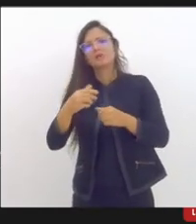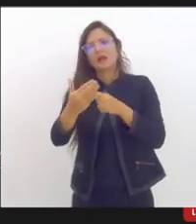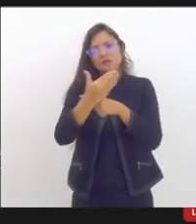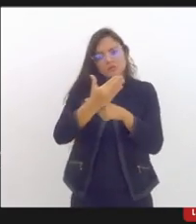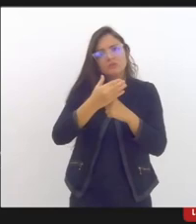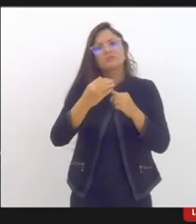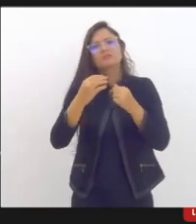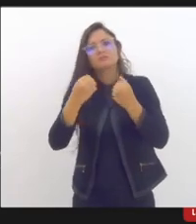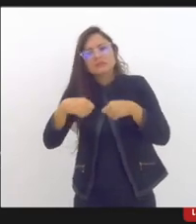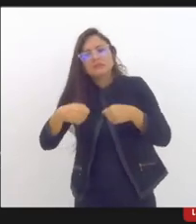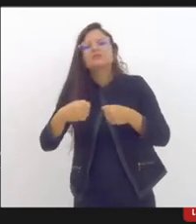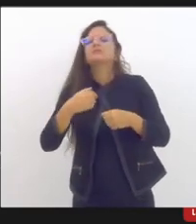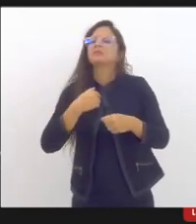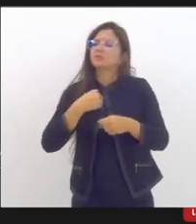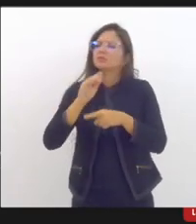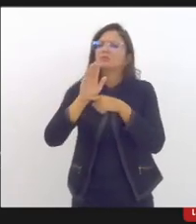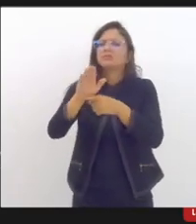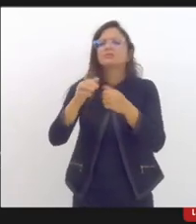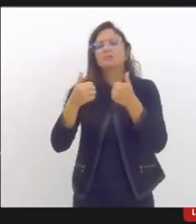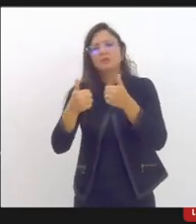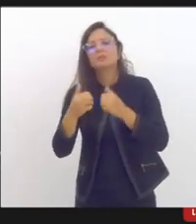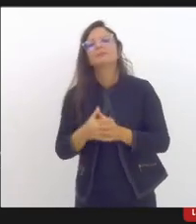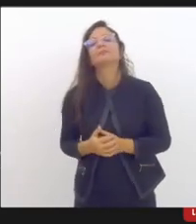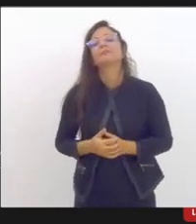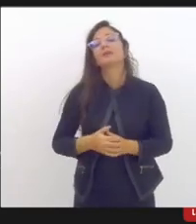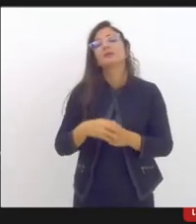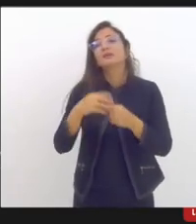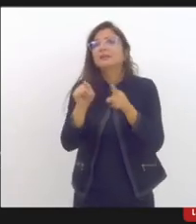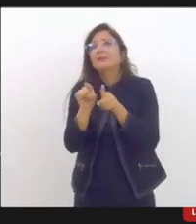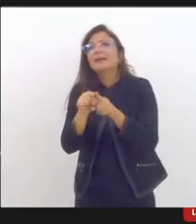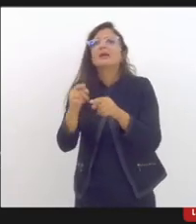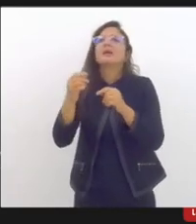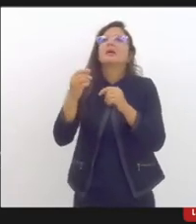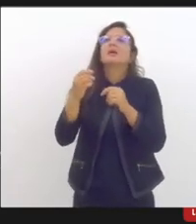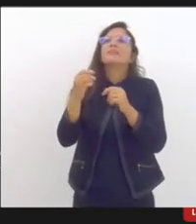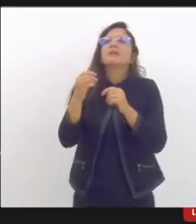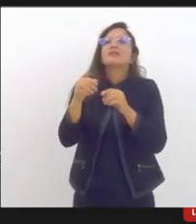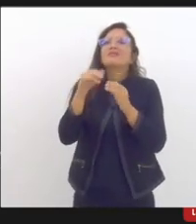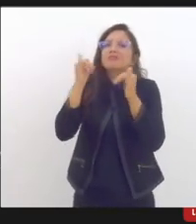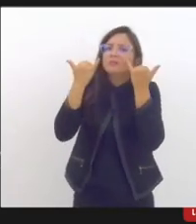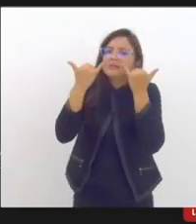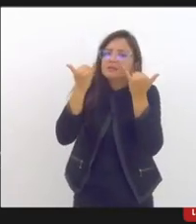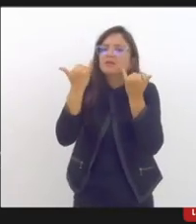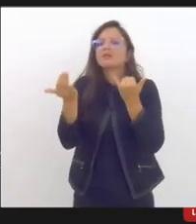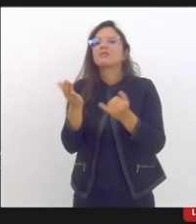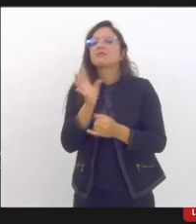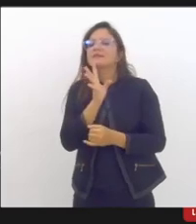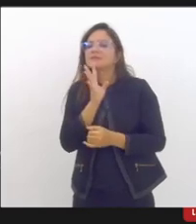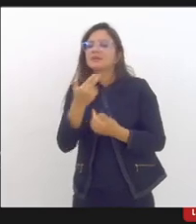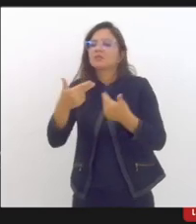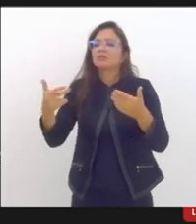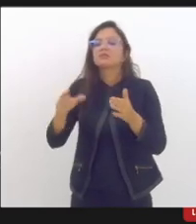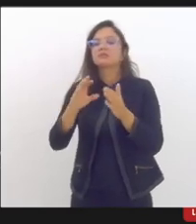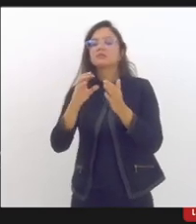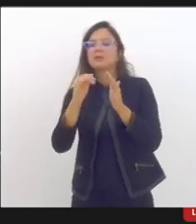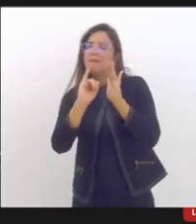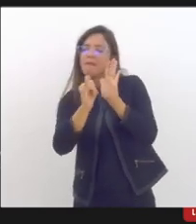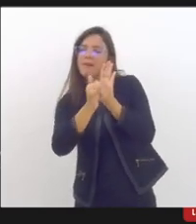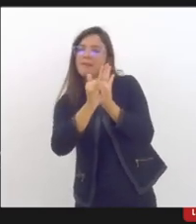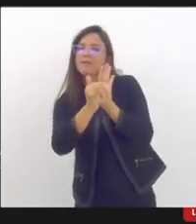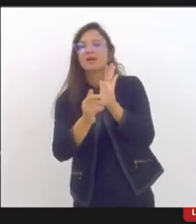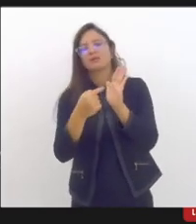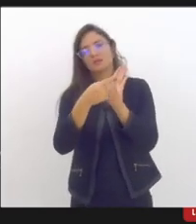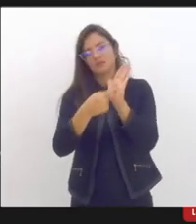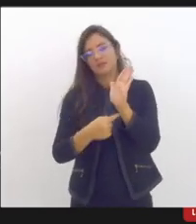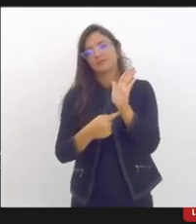assessoramento e também do fornecimento de orientações e com todas as temáticas que a gente trabalha.